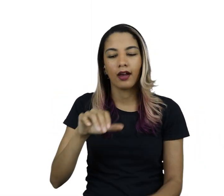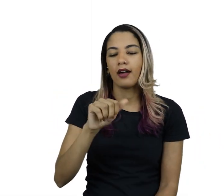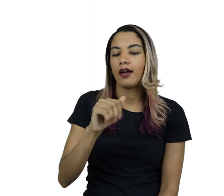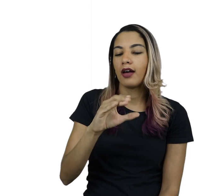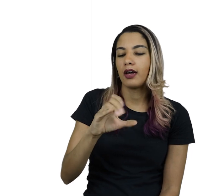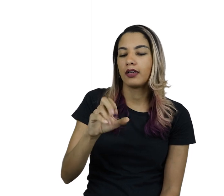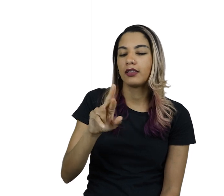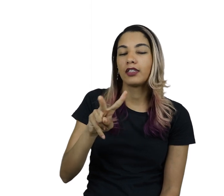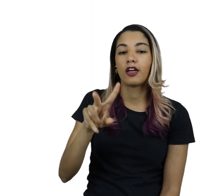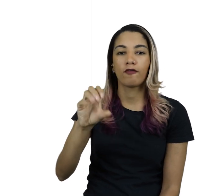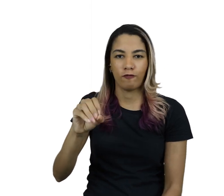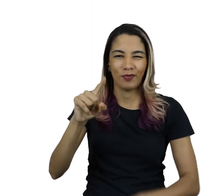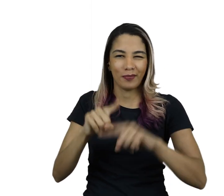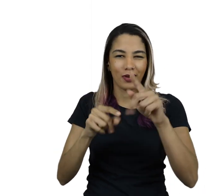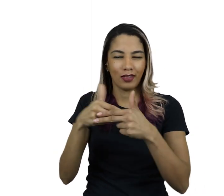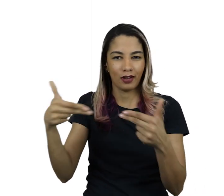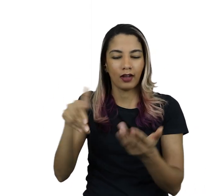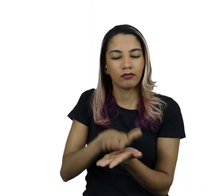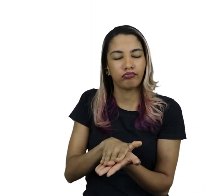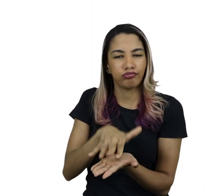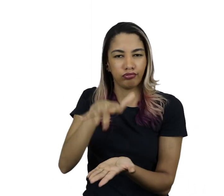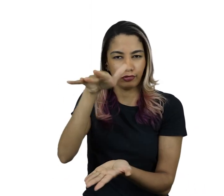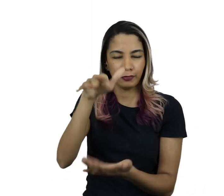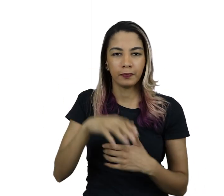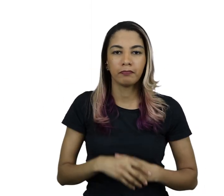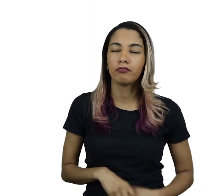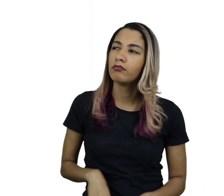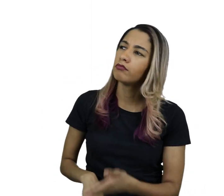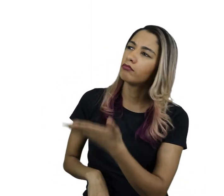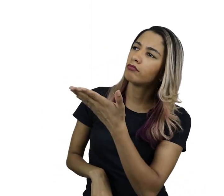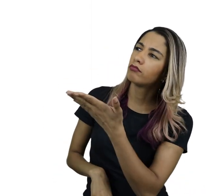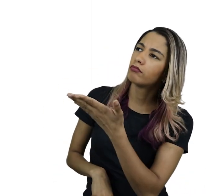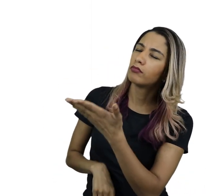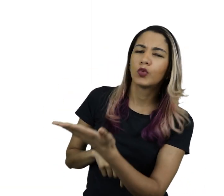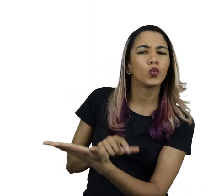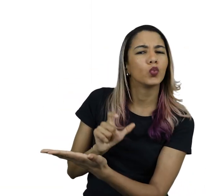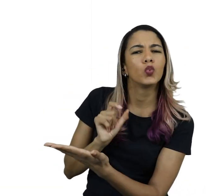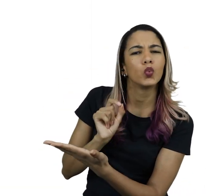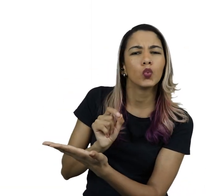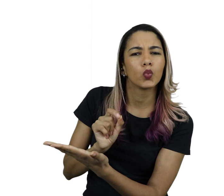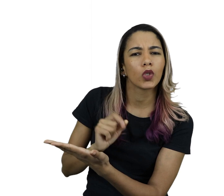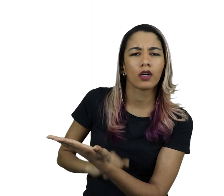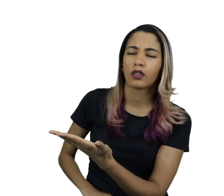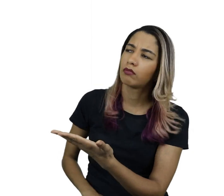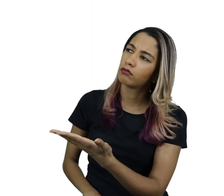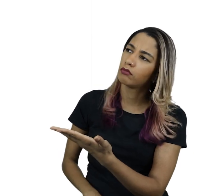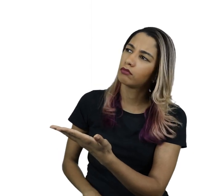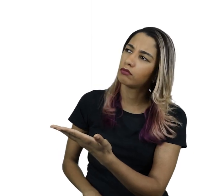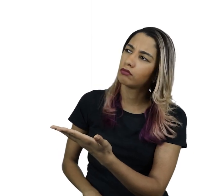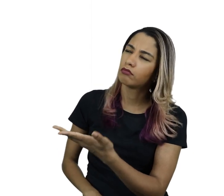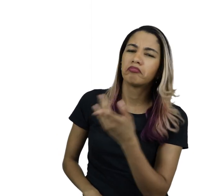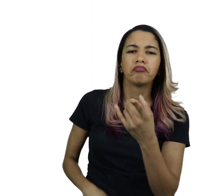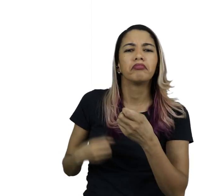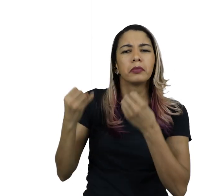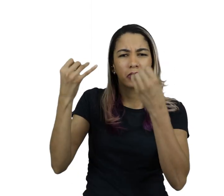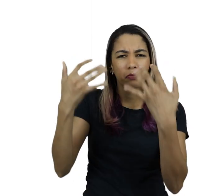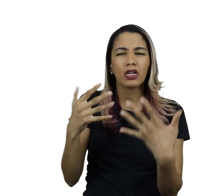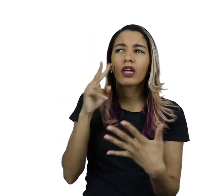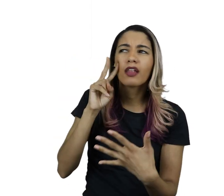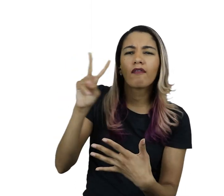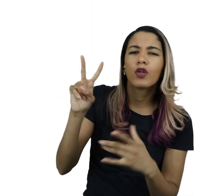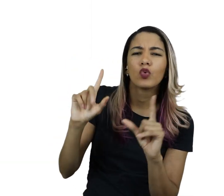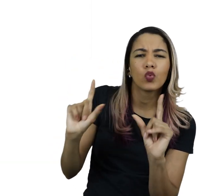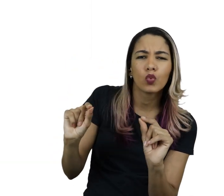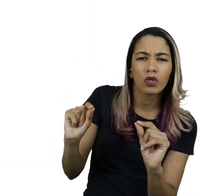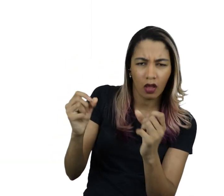acervo. O que você vê nessa imagem? Como você descreveria o que